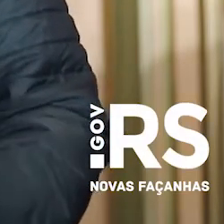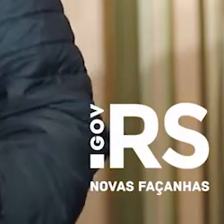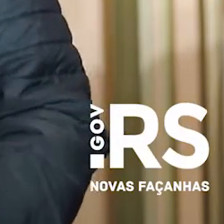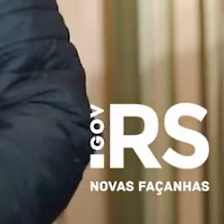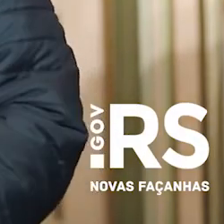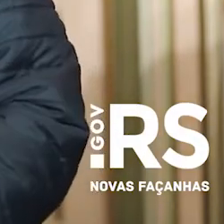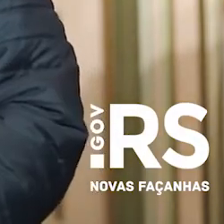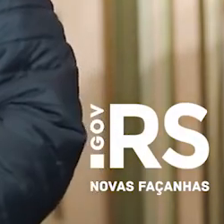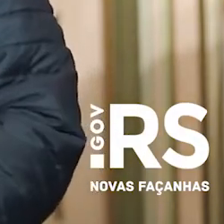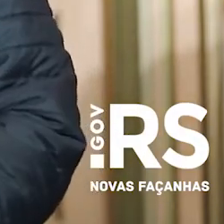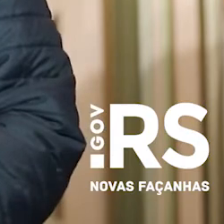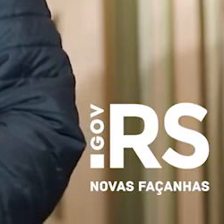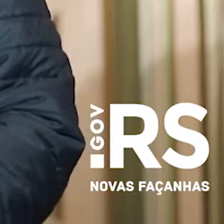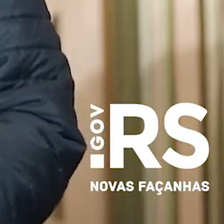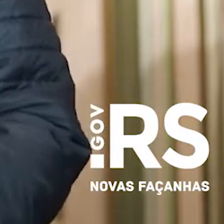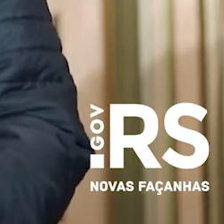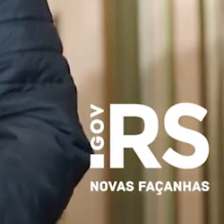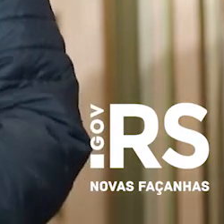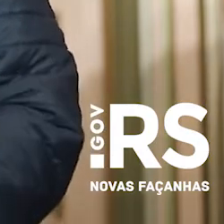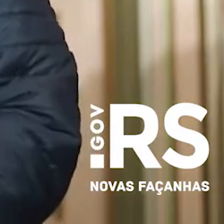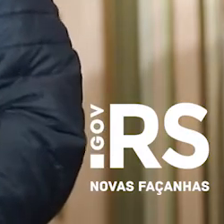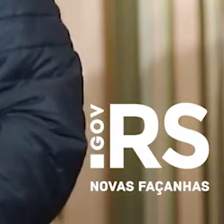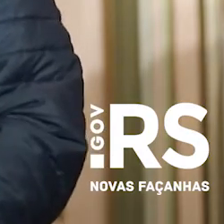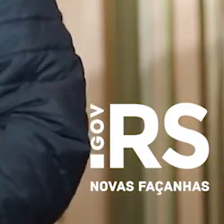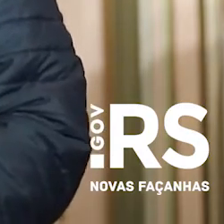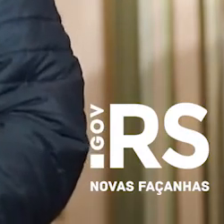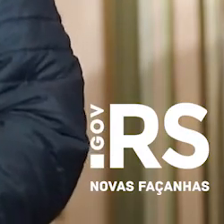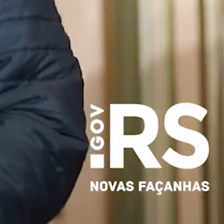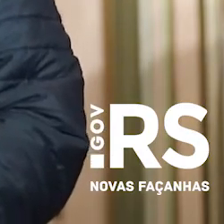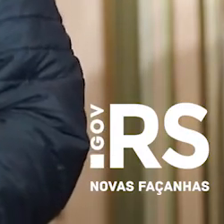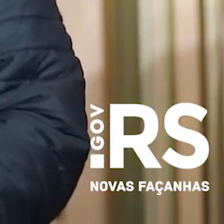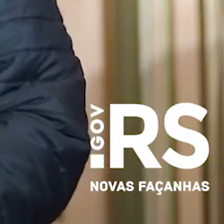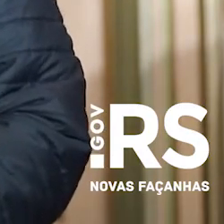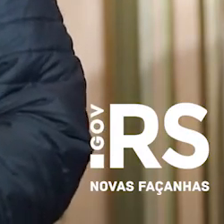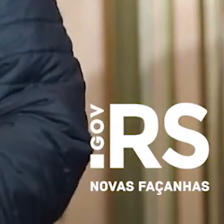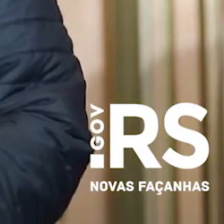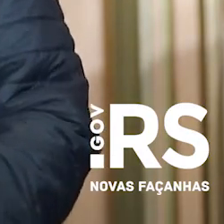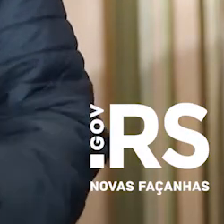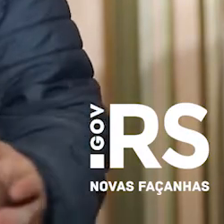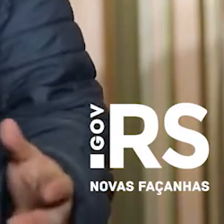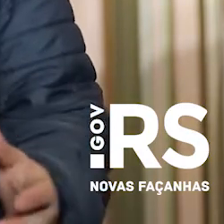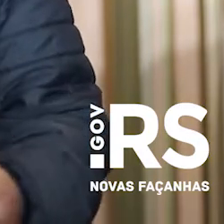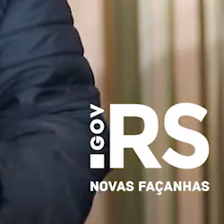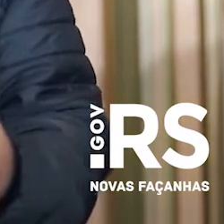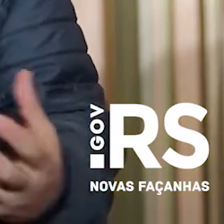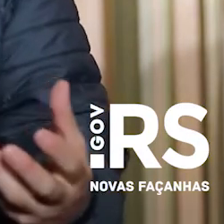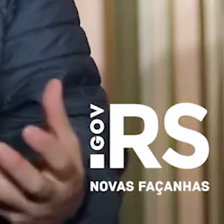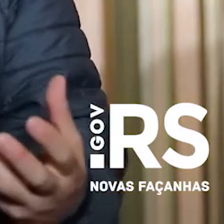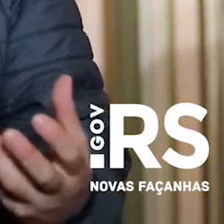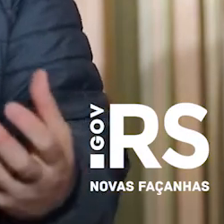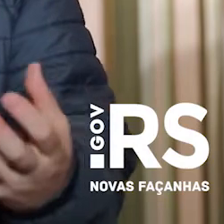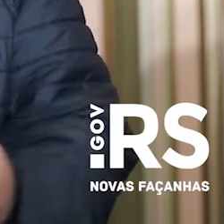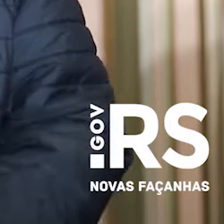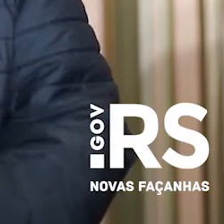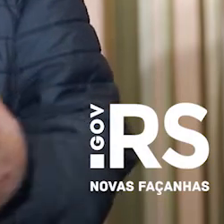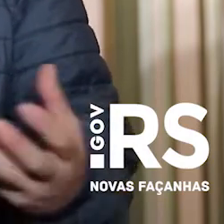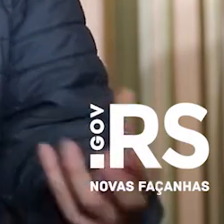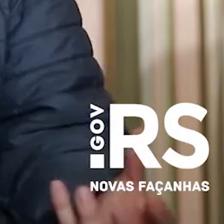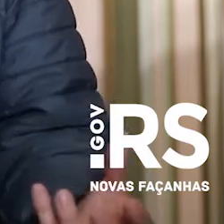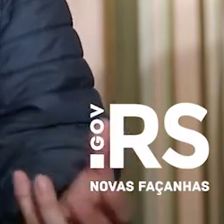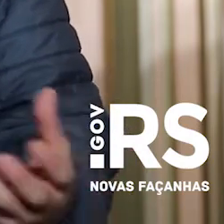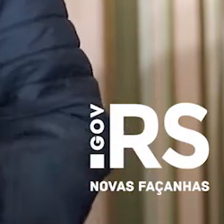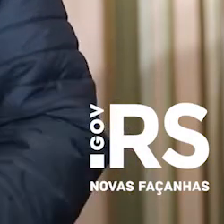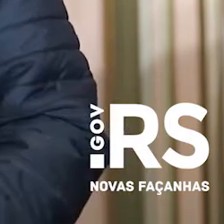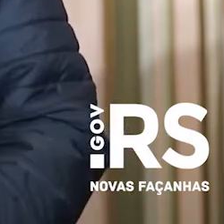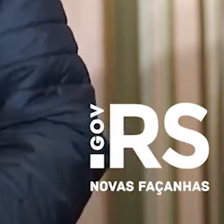pessoas preferem deixar numa solução com água e água sanitária por alguns minutos. Deixar essa máscara de